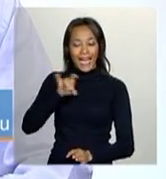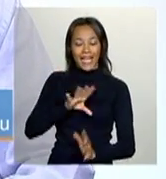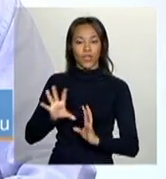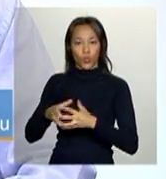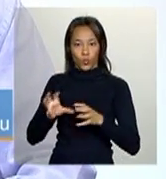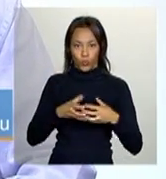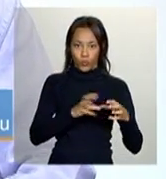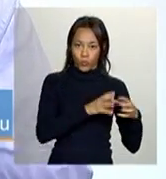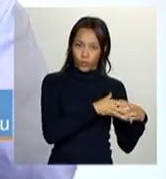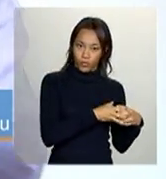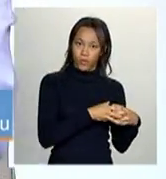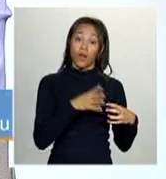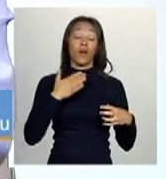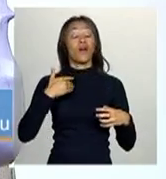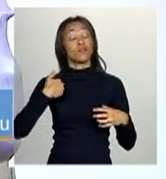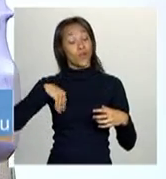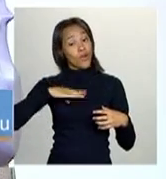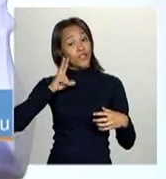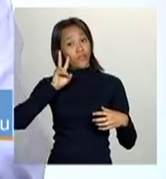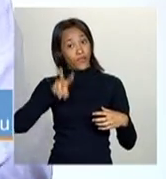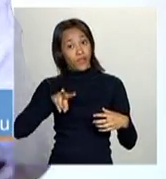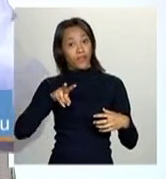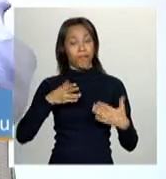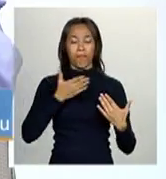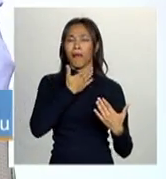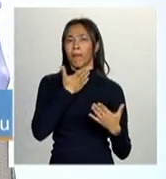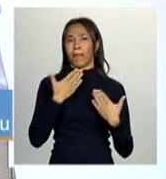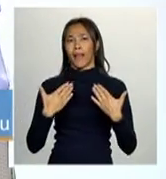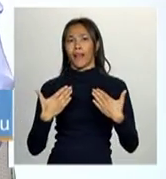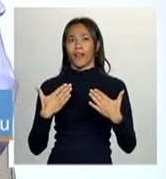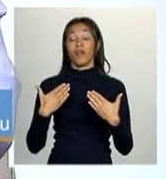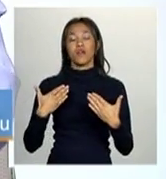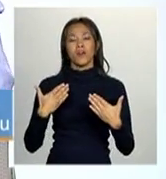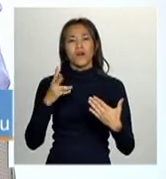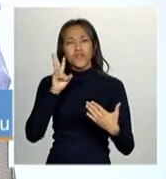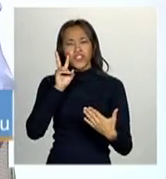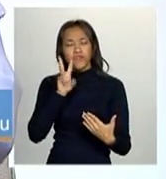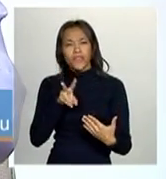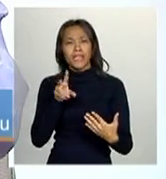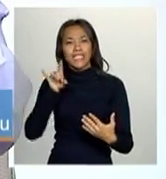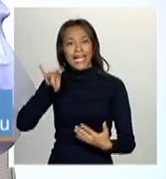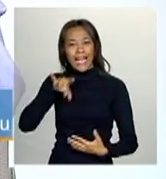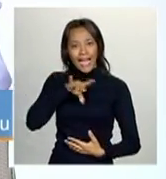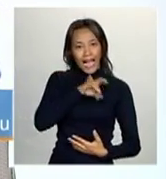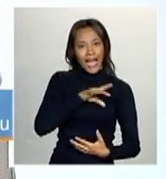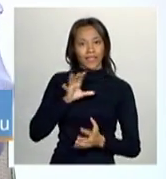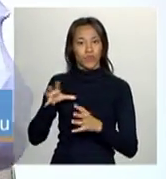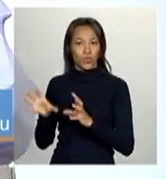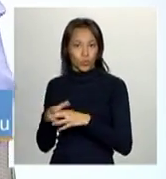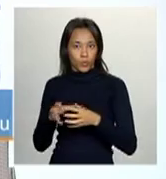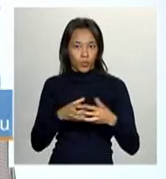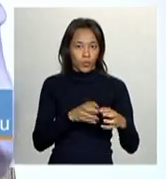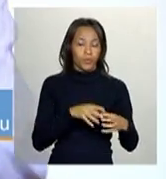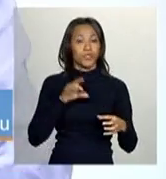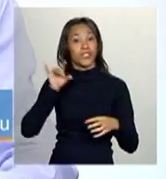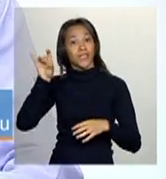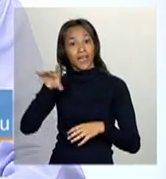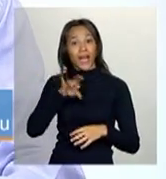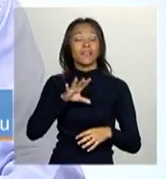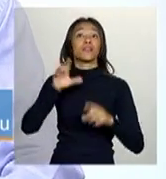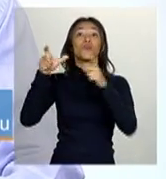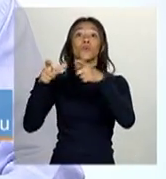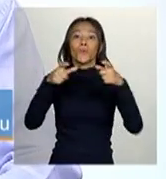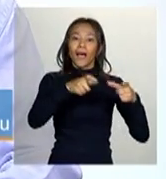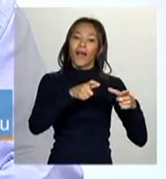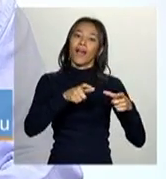Como a gente está vendo no nosso papo, a realidade de cada local, de cada localidade, de cada comunidade,